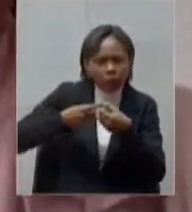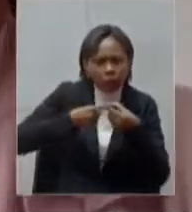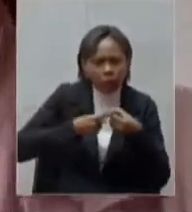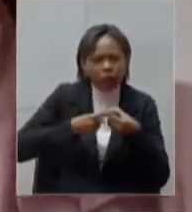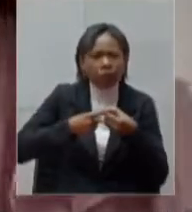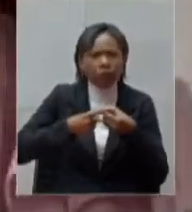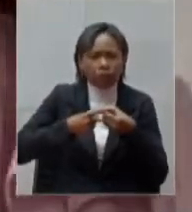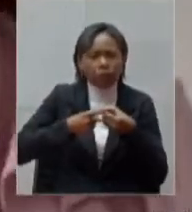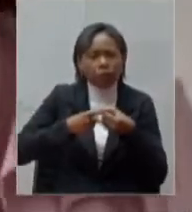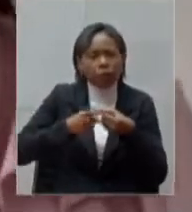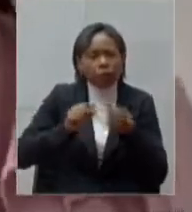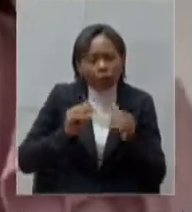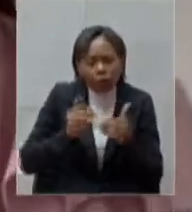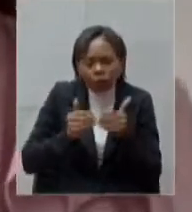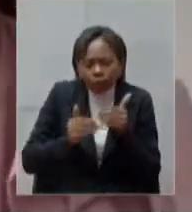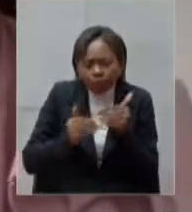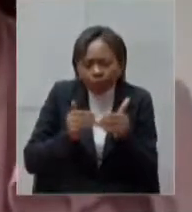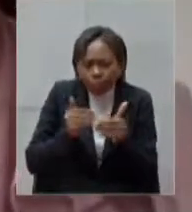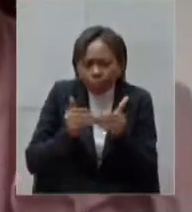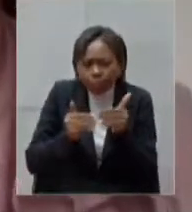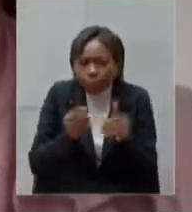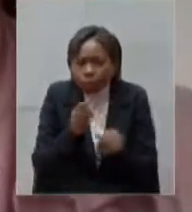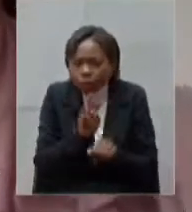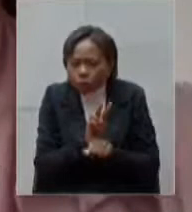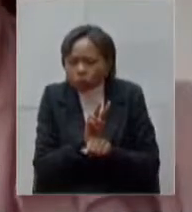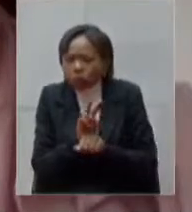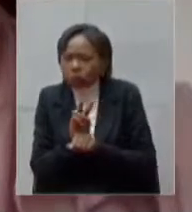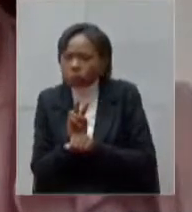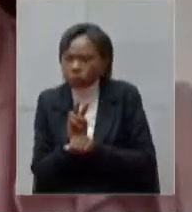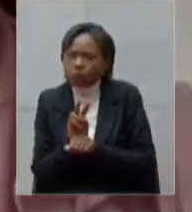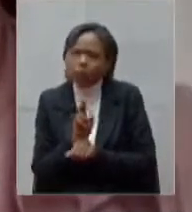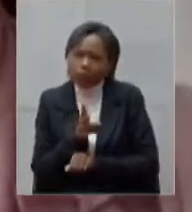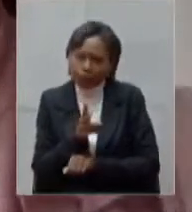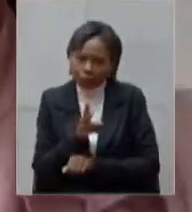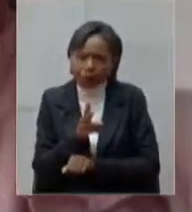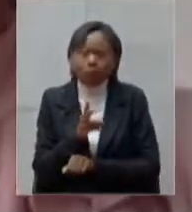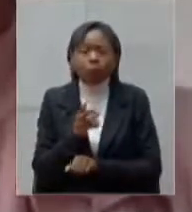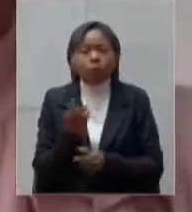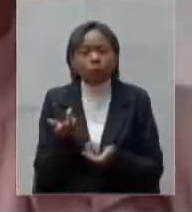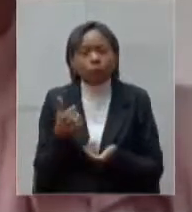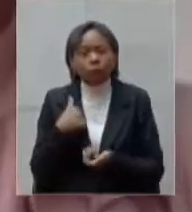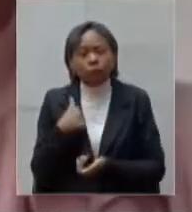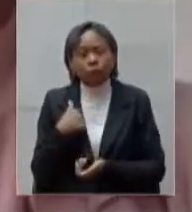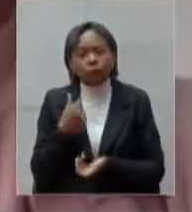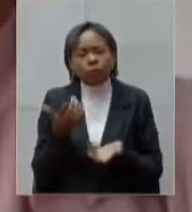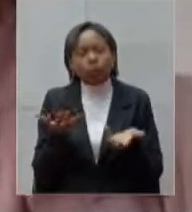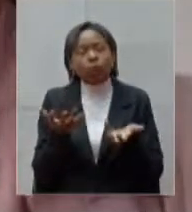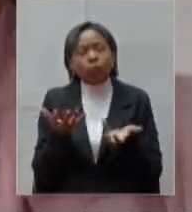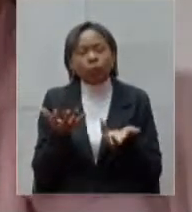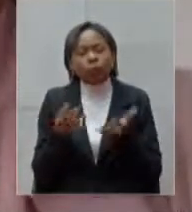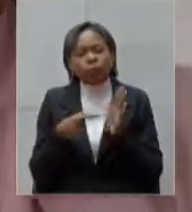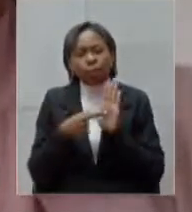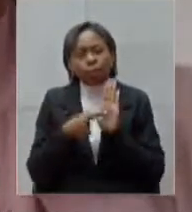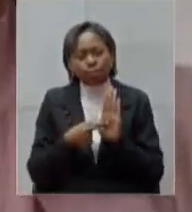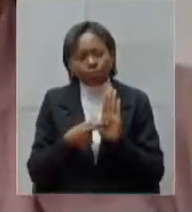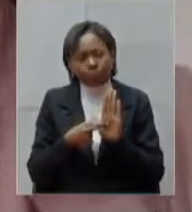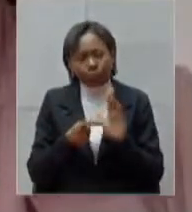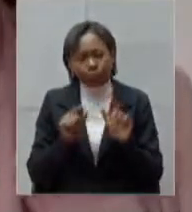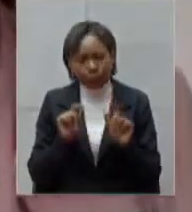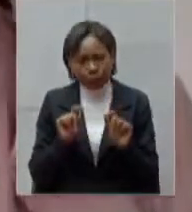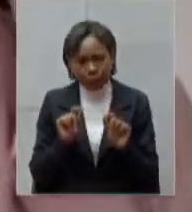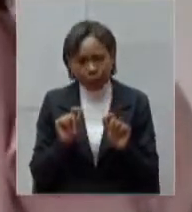e é monitorando mesmo a cada momento eu quero deixar aqui deputado Carlos duas